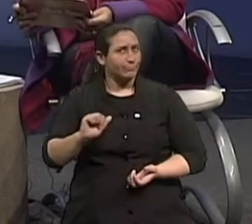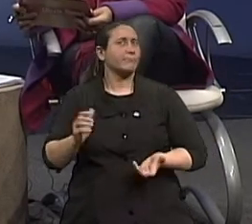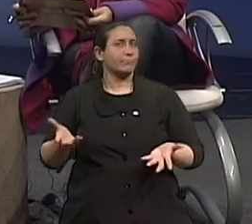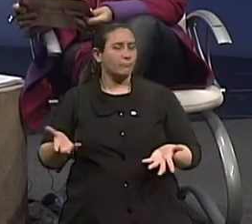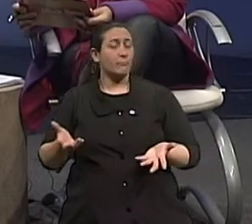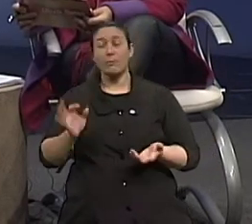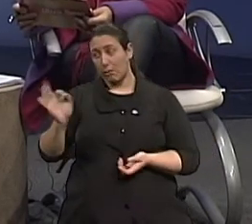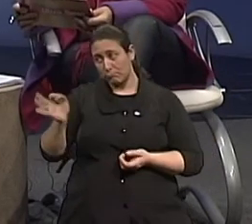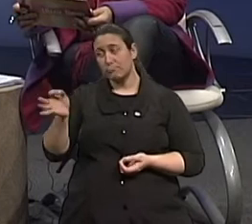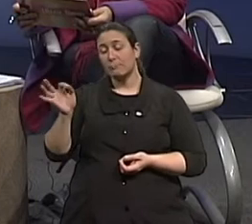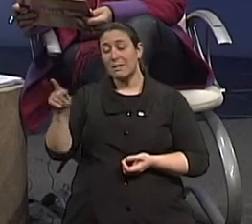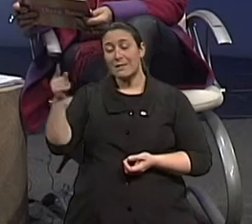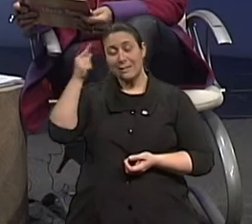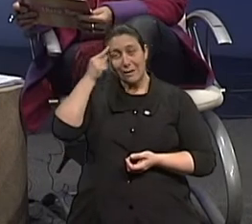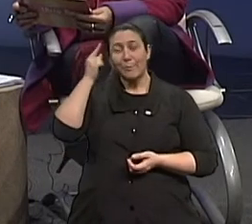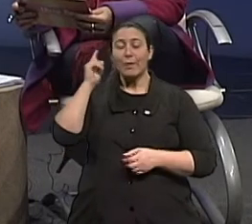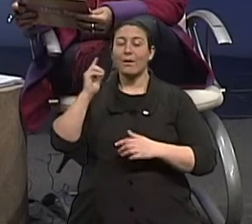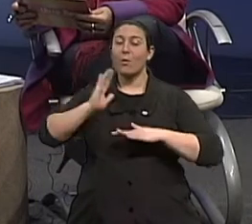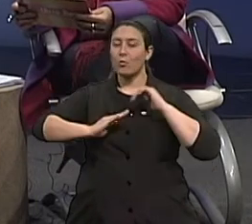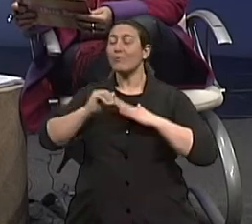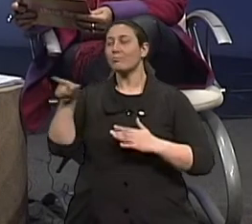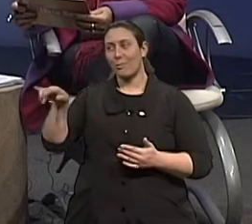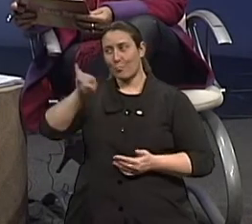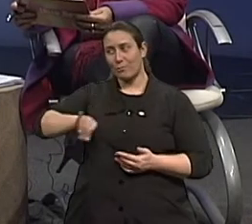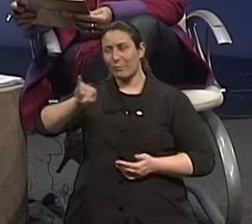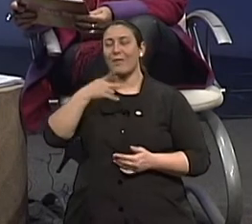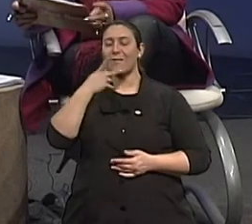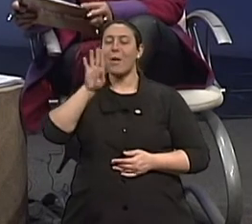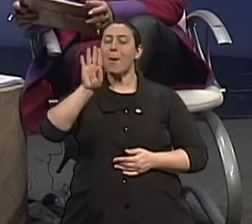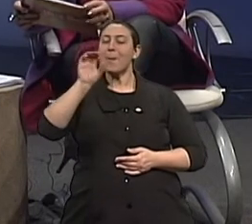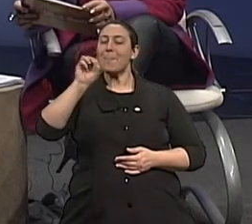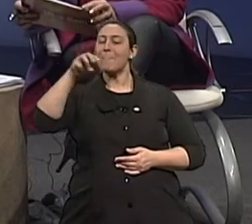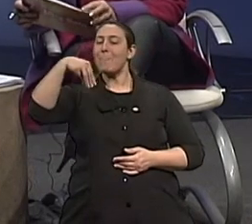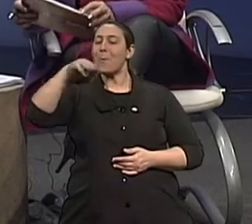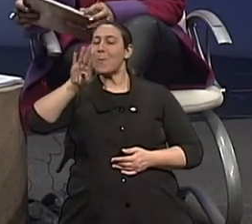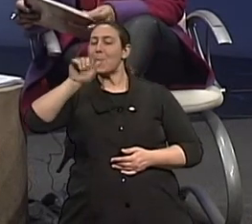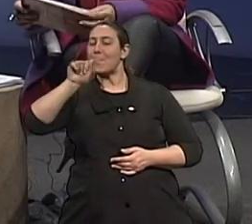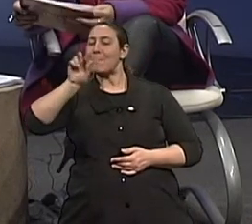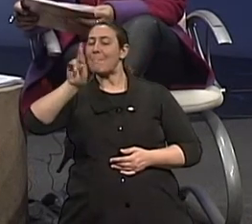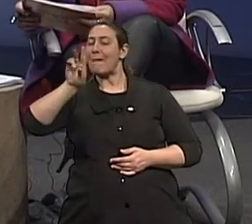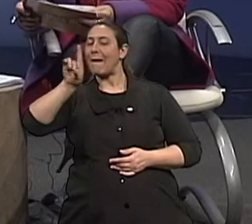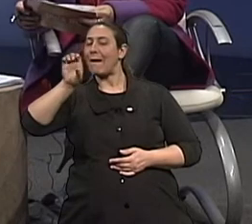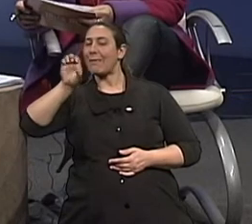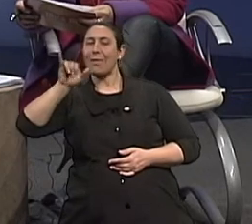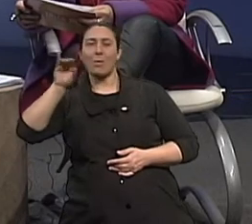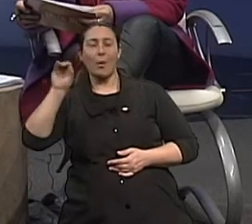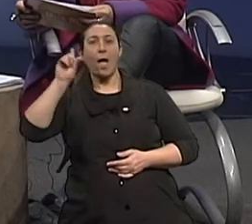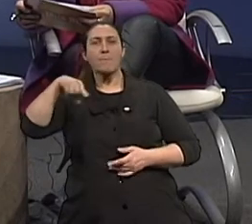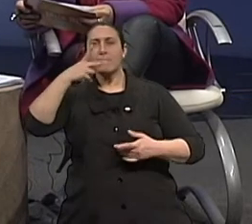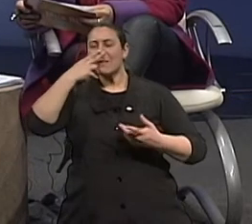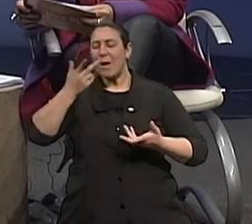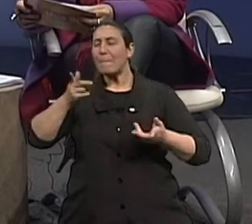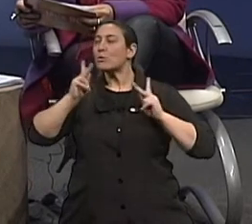é bem assim, em resumo, se eu usasse a palavra forte, bombardeamento, né? Eu diria assim, as pessoas que fazem